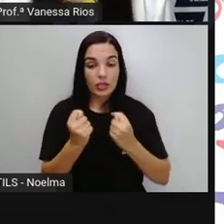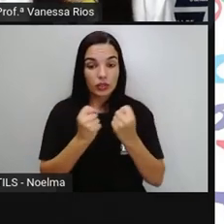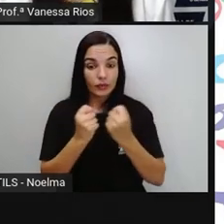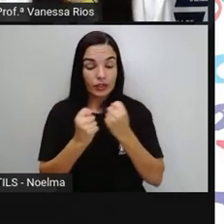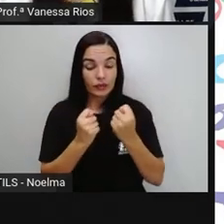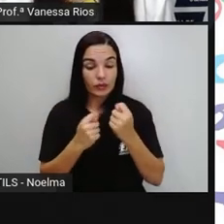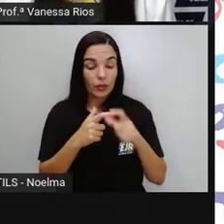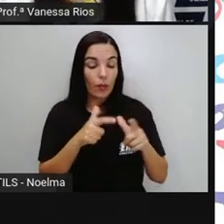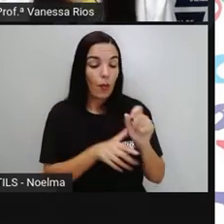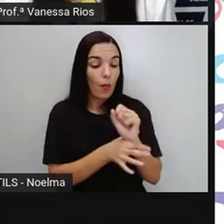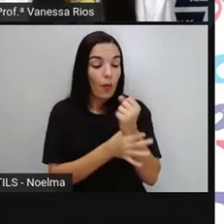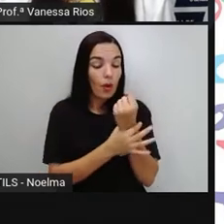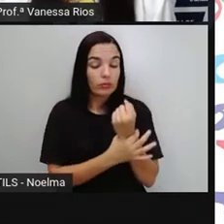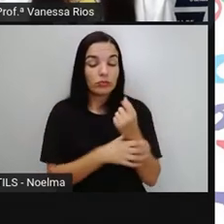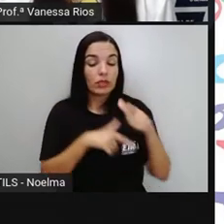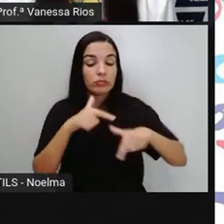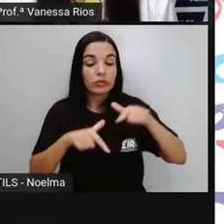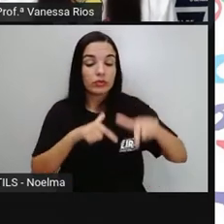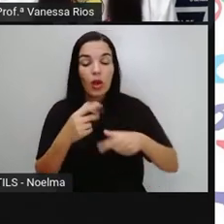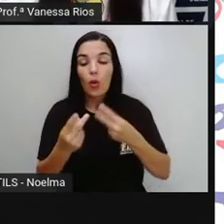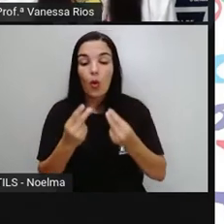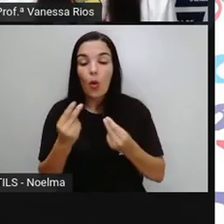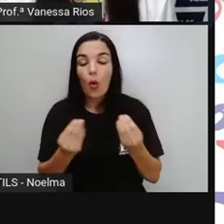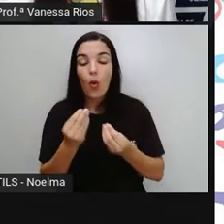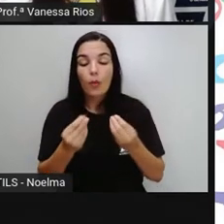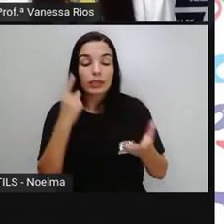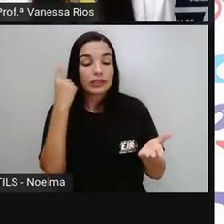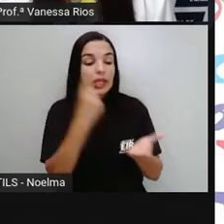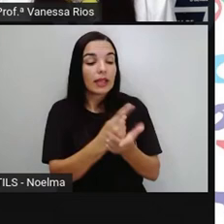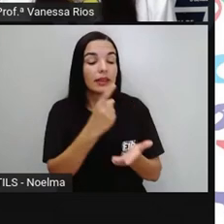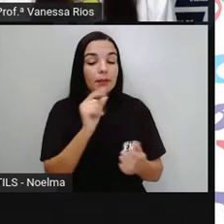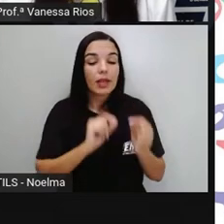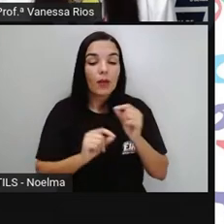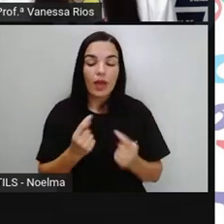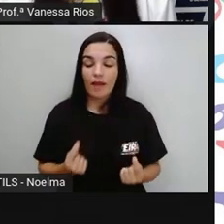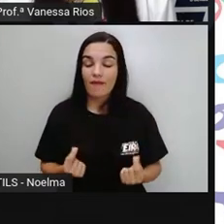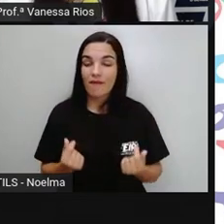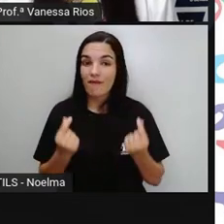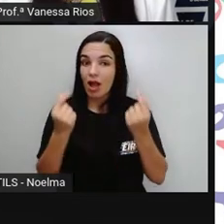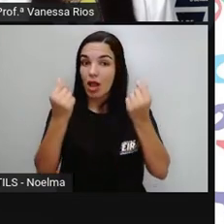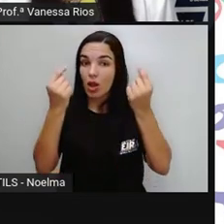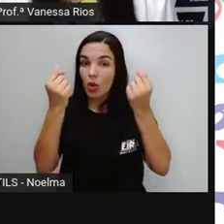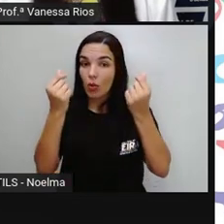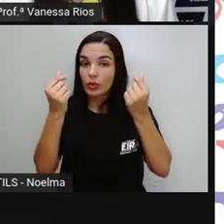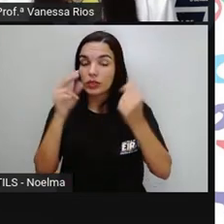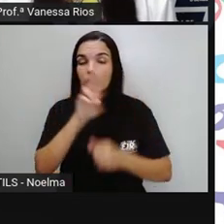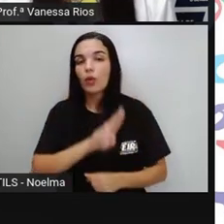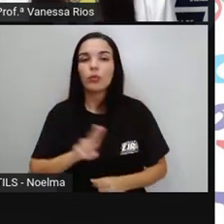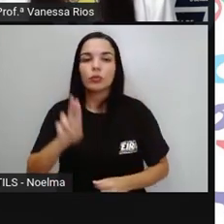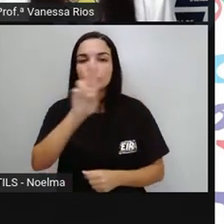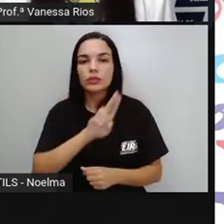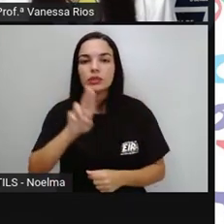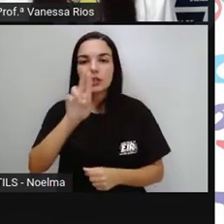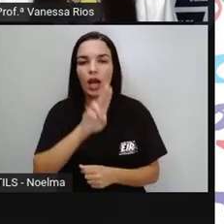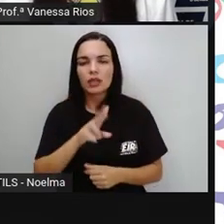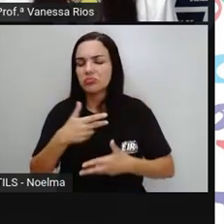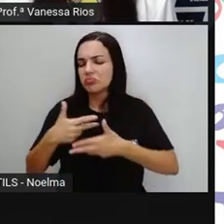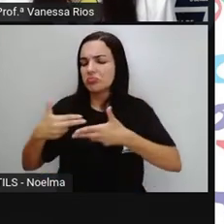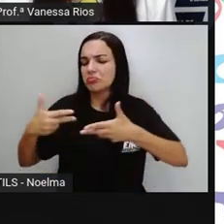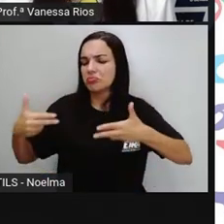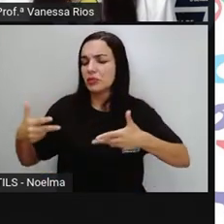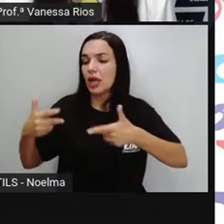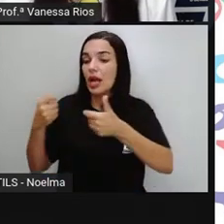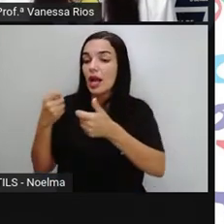Econômicas E de Determinar Os valores Que vão ser Ali utilizados Nos diversos